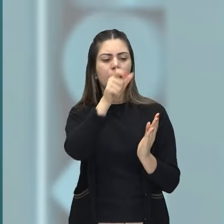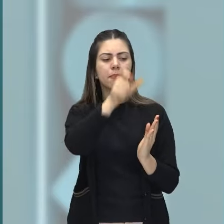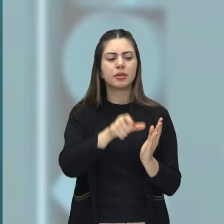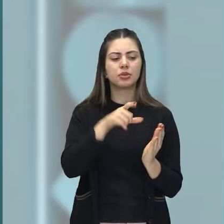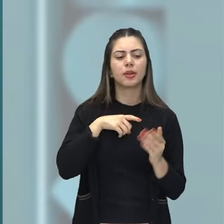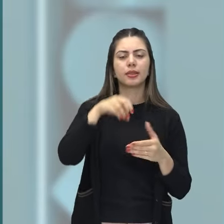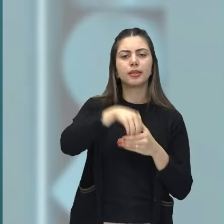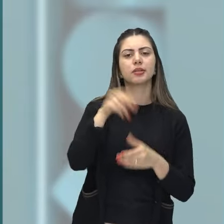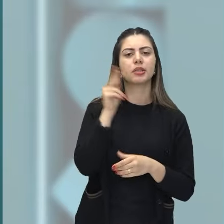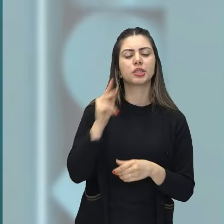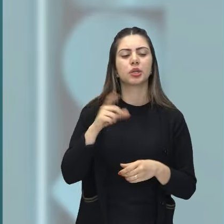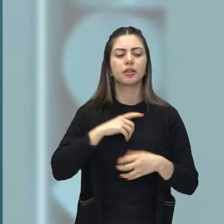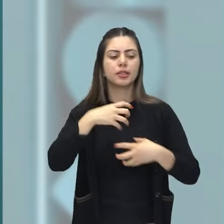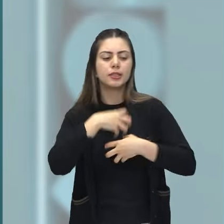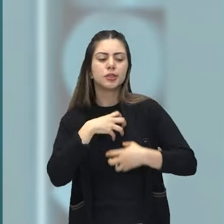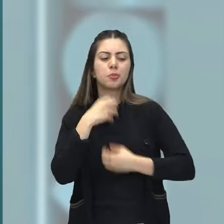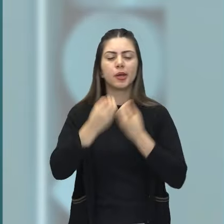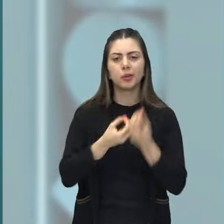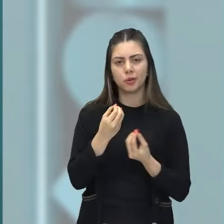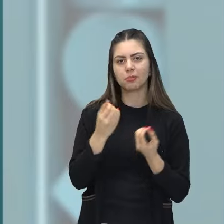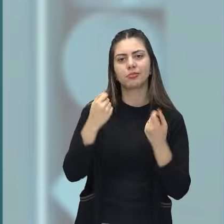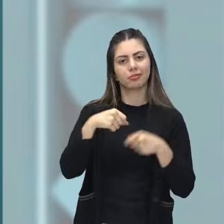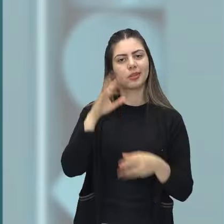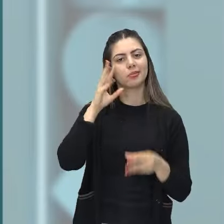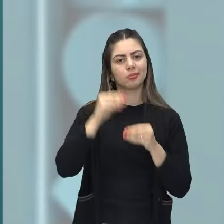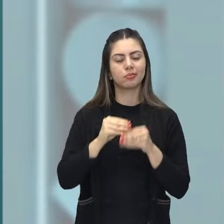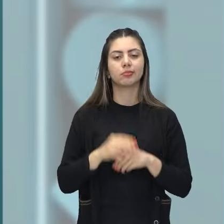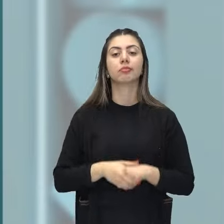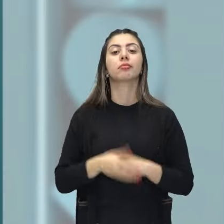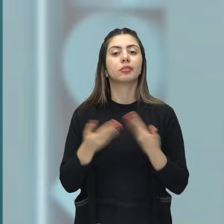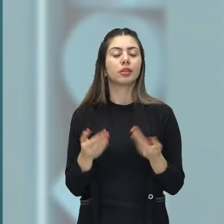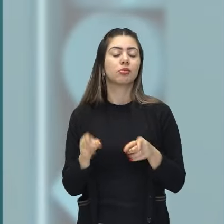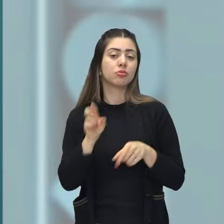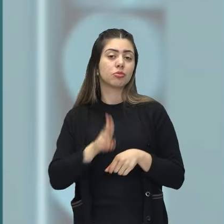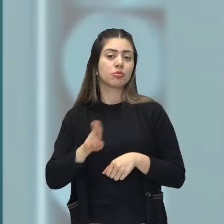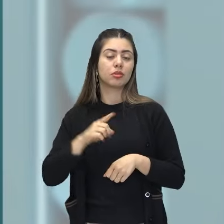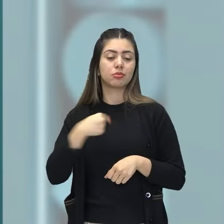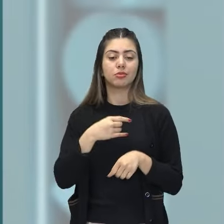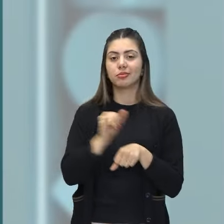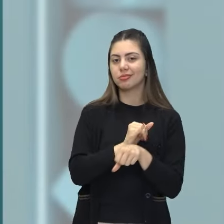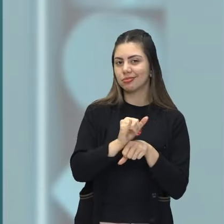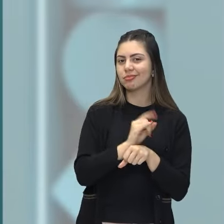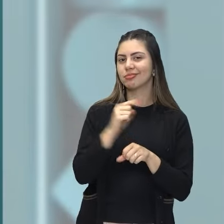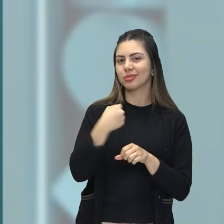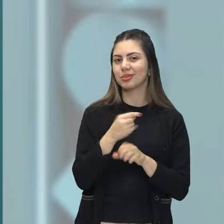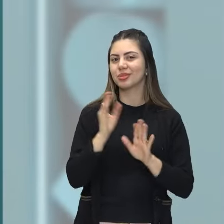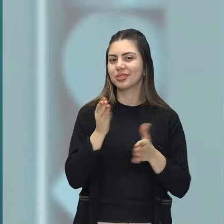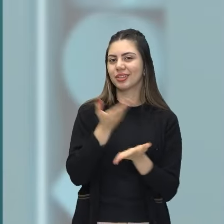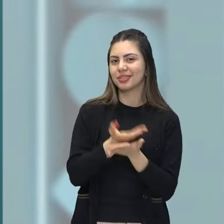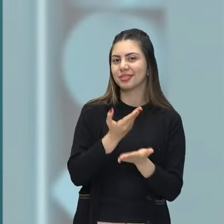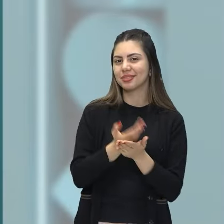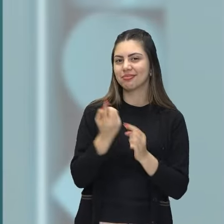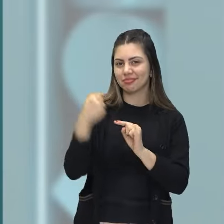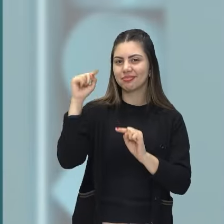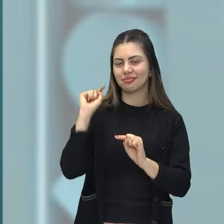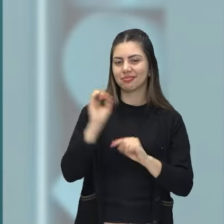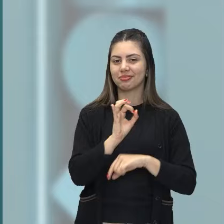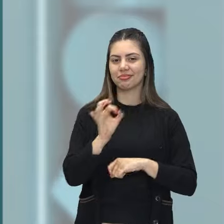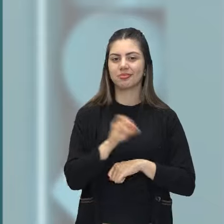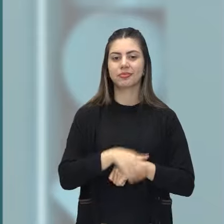sentimentos, ok? E, claro, por meio de recursos que nós já trabalhamos anteriormente, que nós já estudamos.